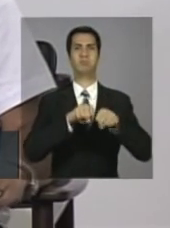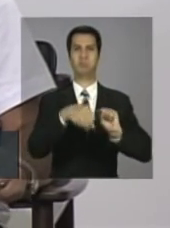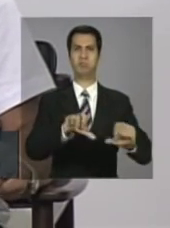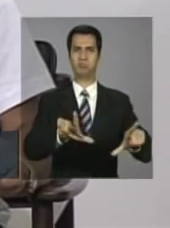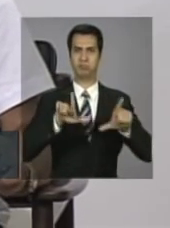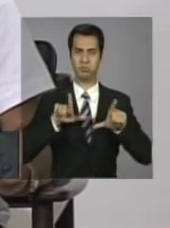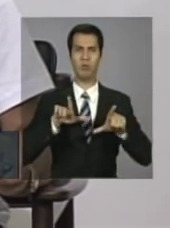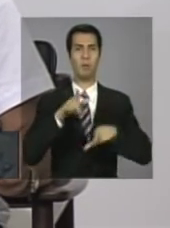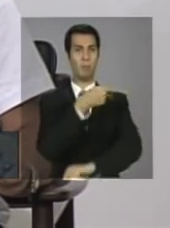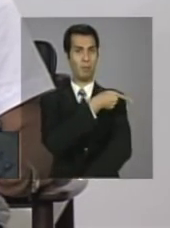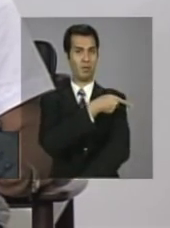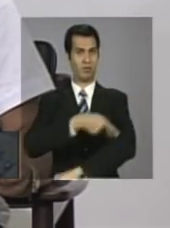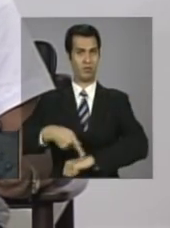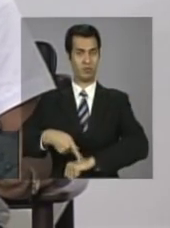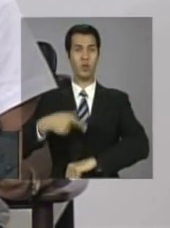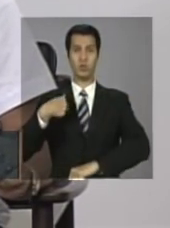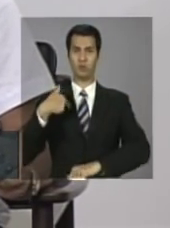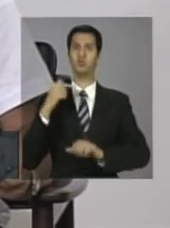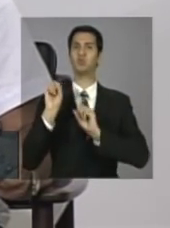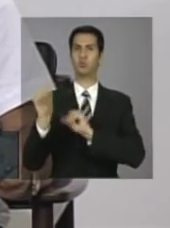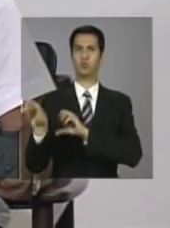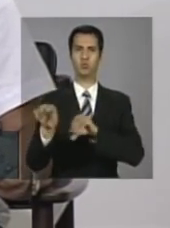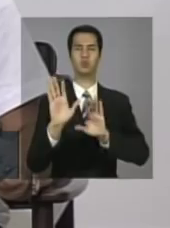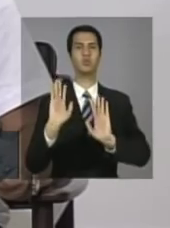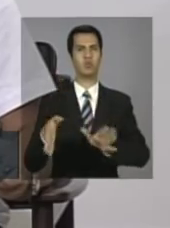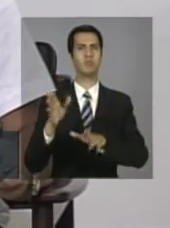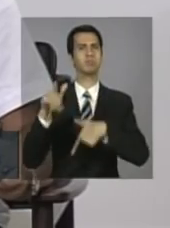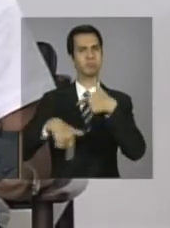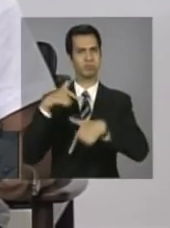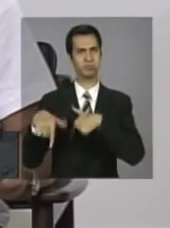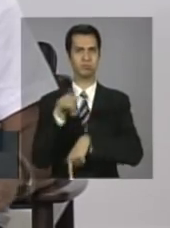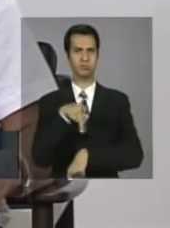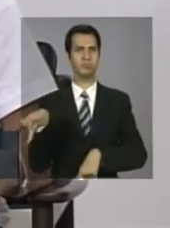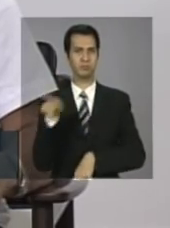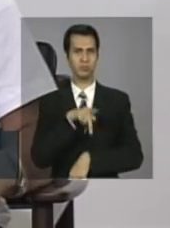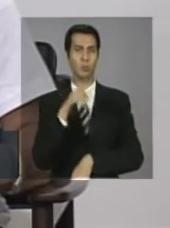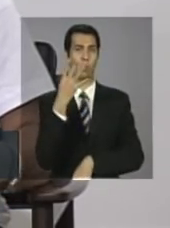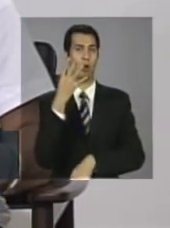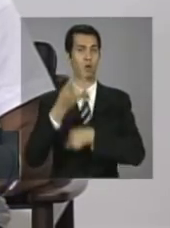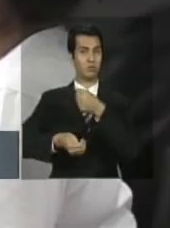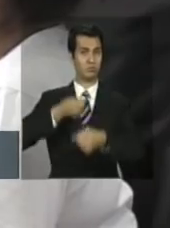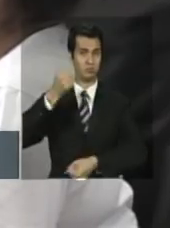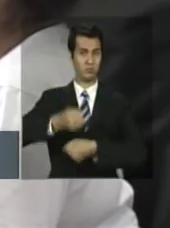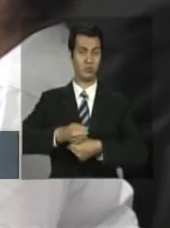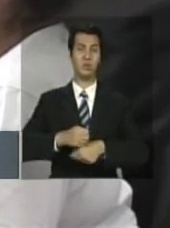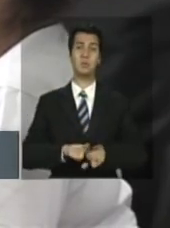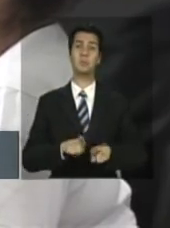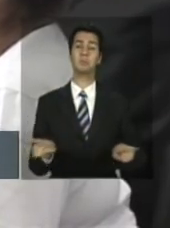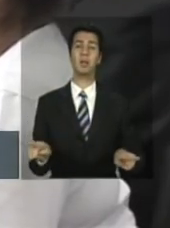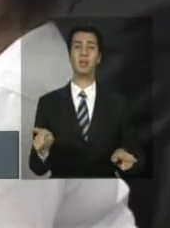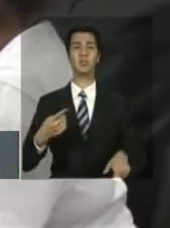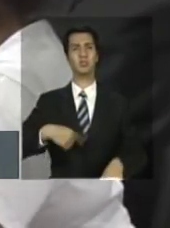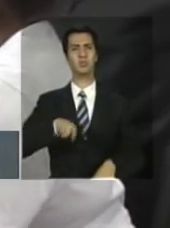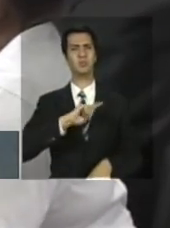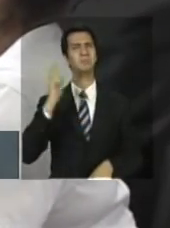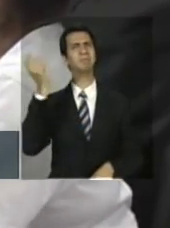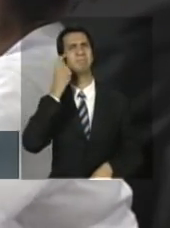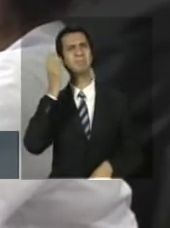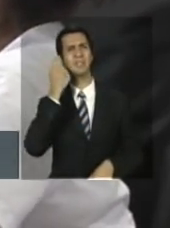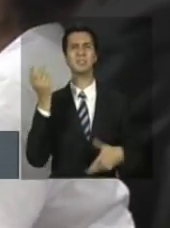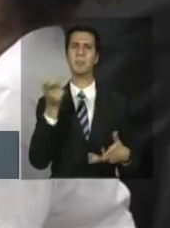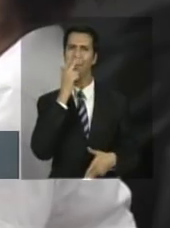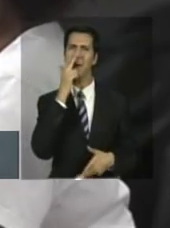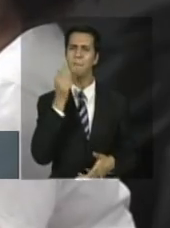Lecionei quatro anos. Mas, a gente nunca se contenta com aquilo,